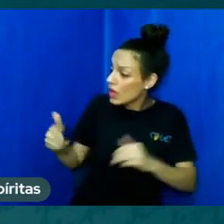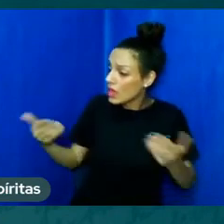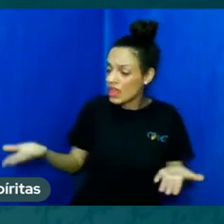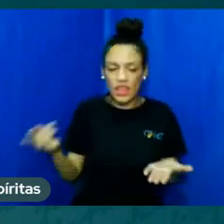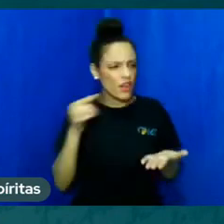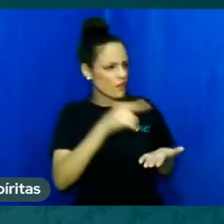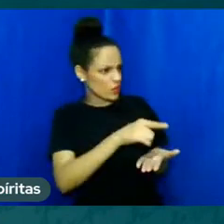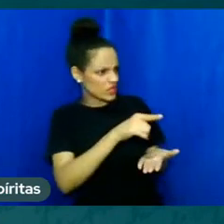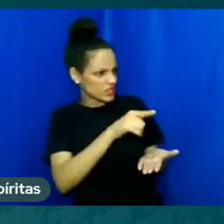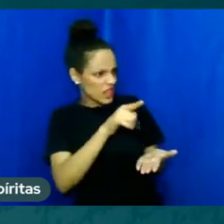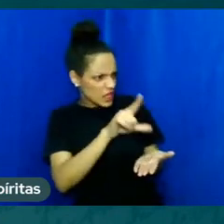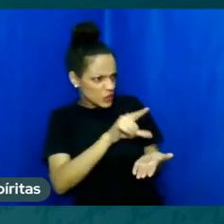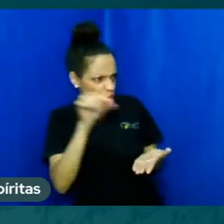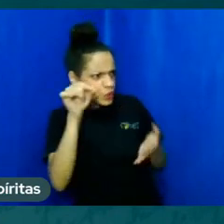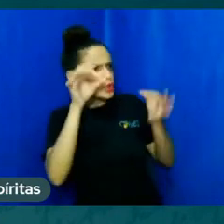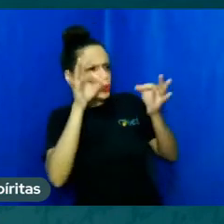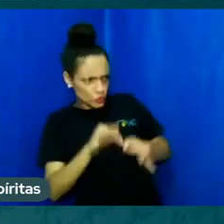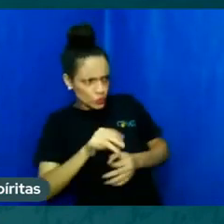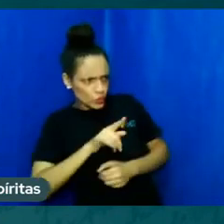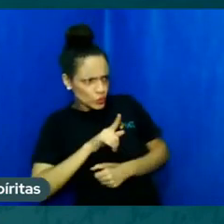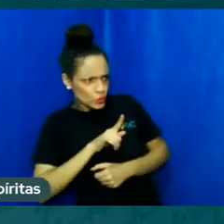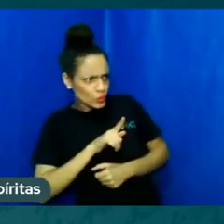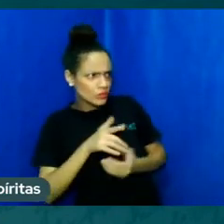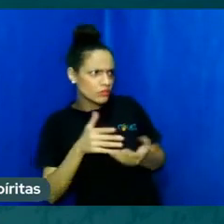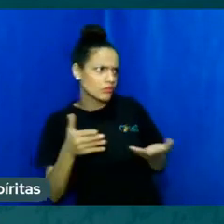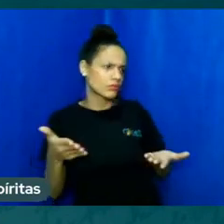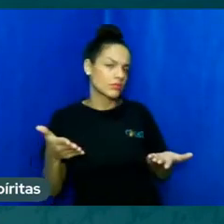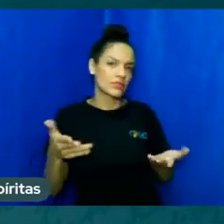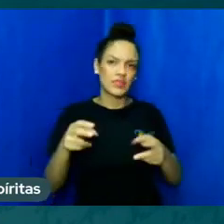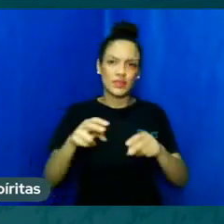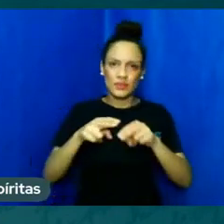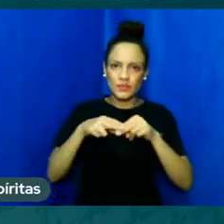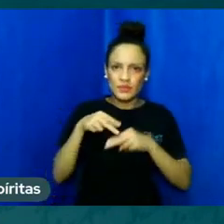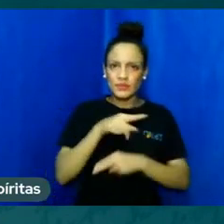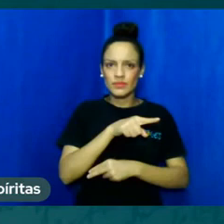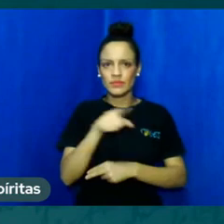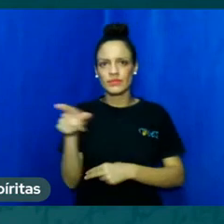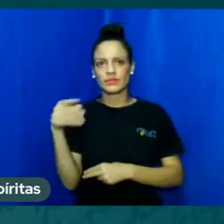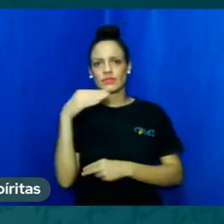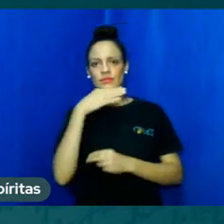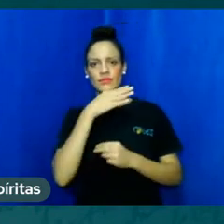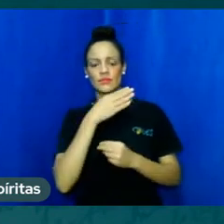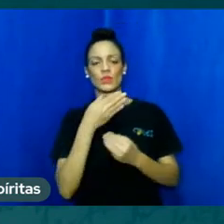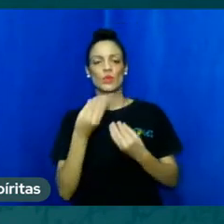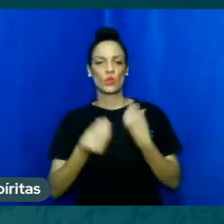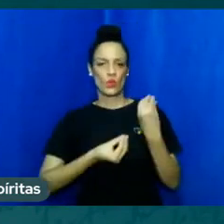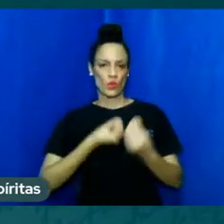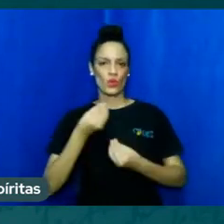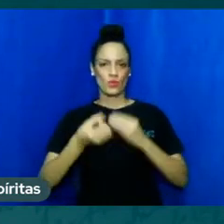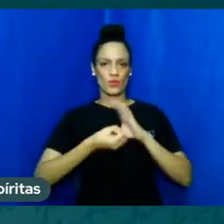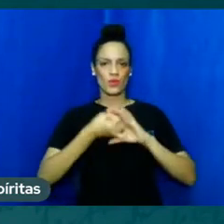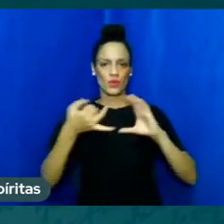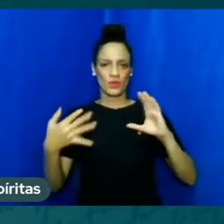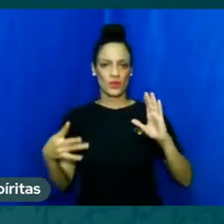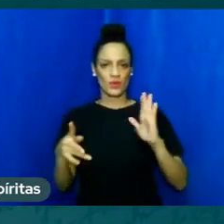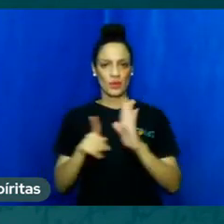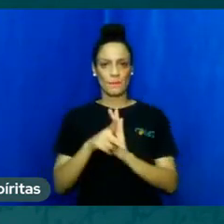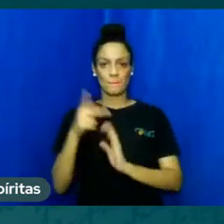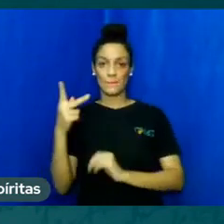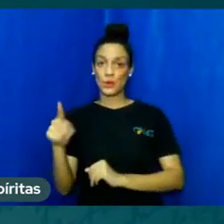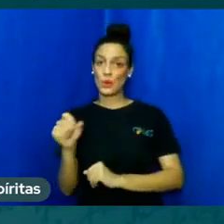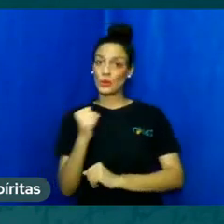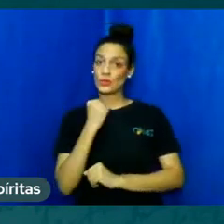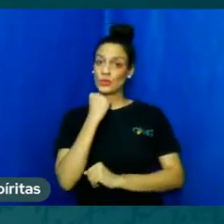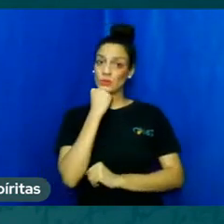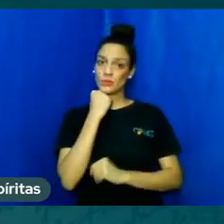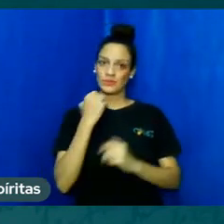fosse justamente então é justamente esse aspecto que advém do pensamento socrático esse diálogo